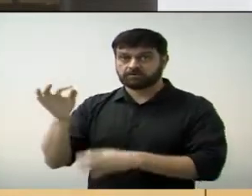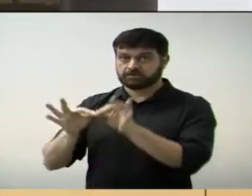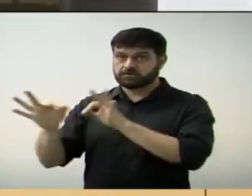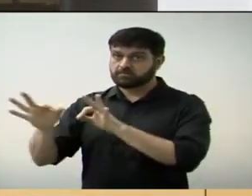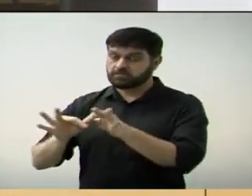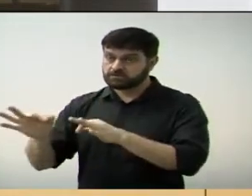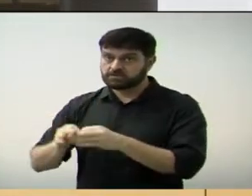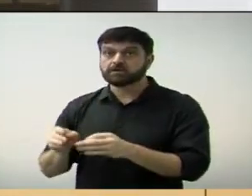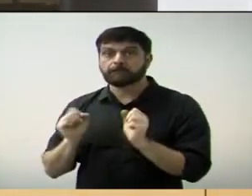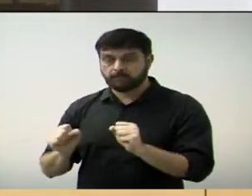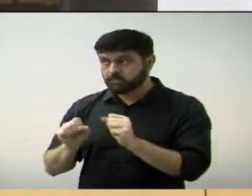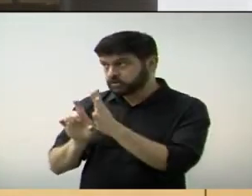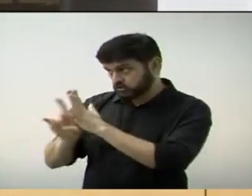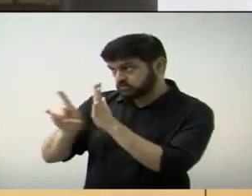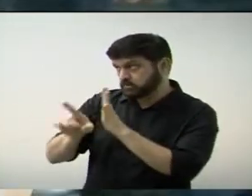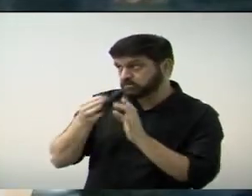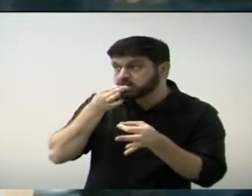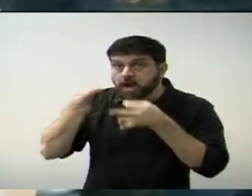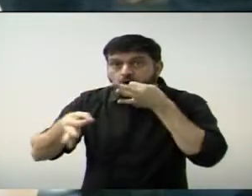É porque hoje, como é legalidade...